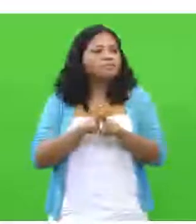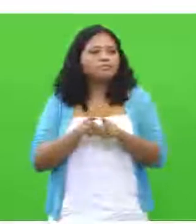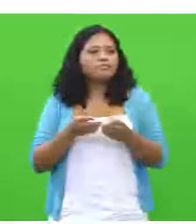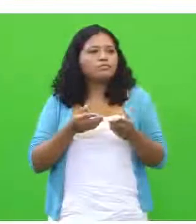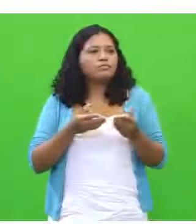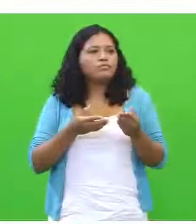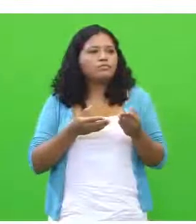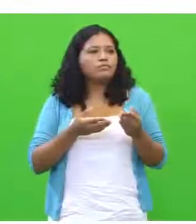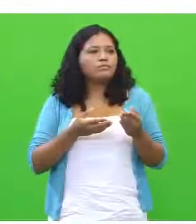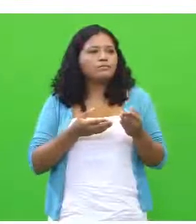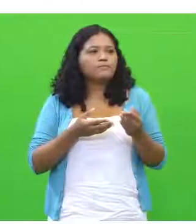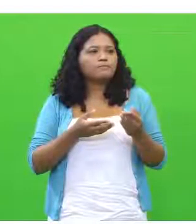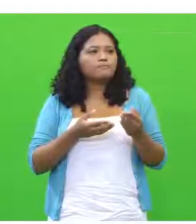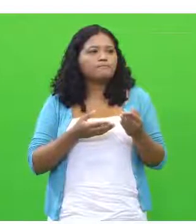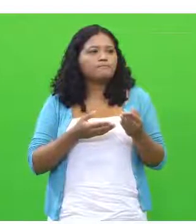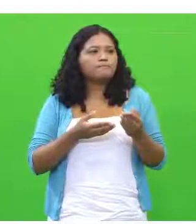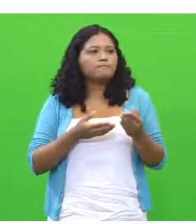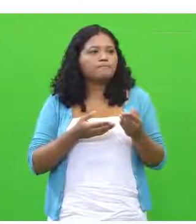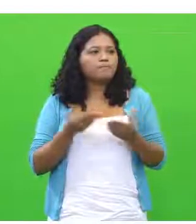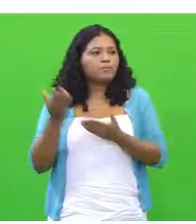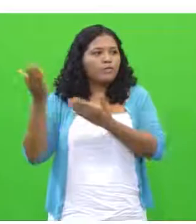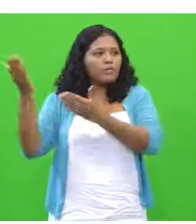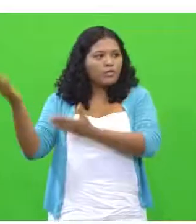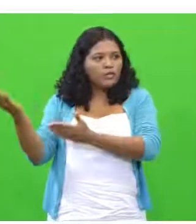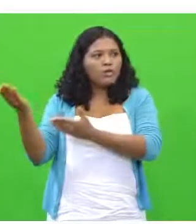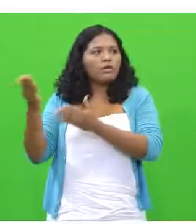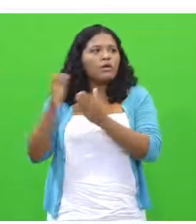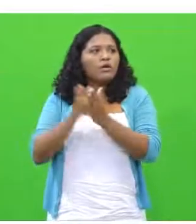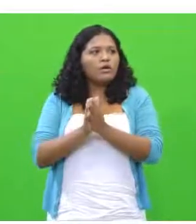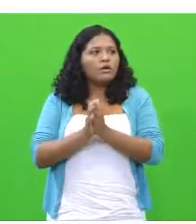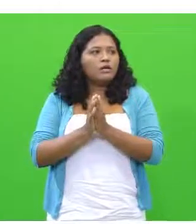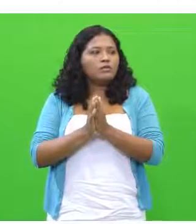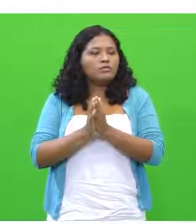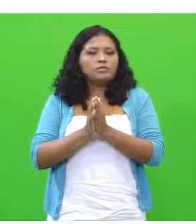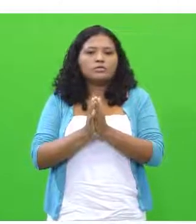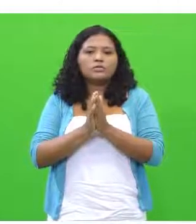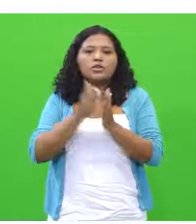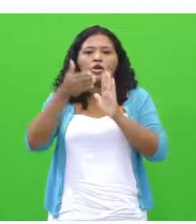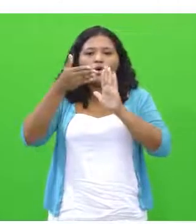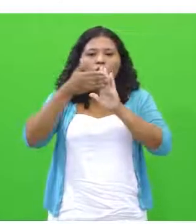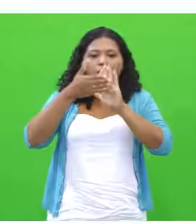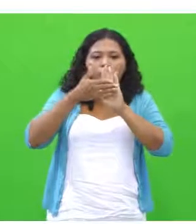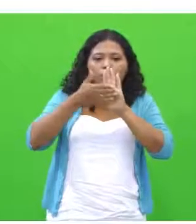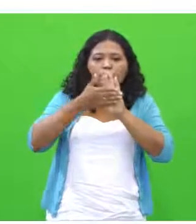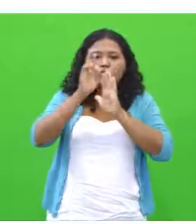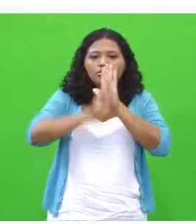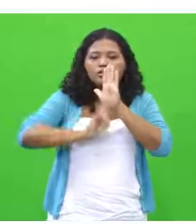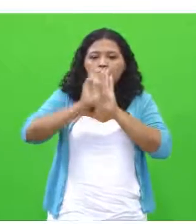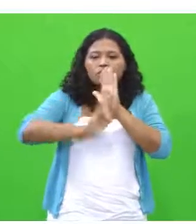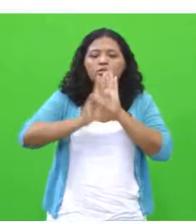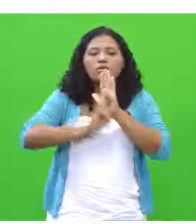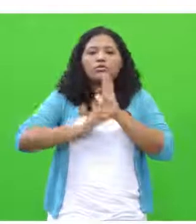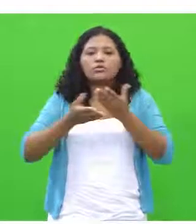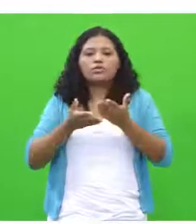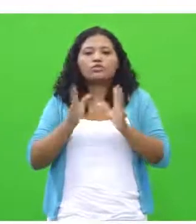Nós vamos ter novamente a proposta de redação que vocês já verificaram conosco. Em seguida, nós vamos trazer os